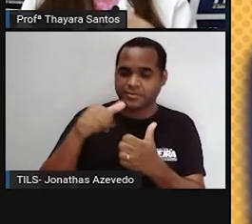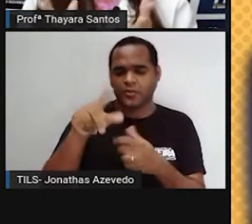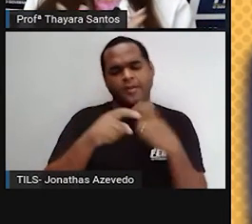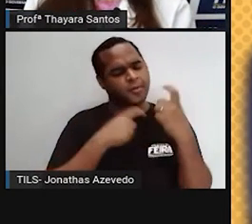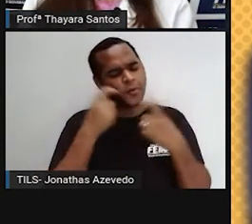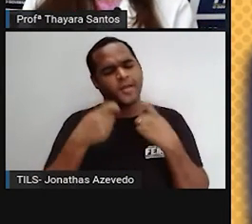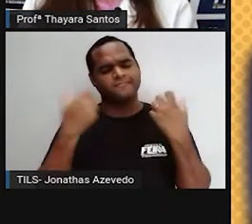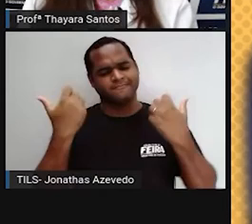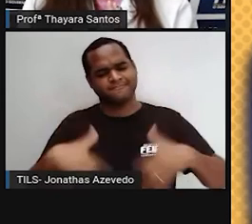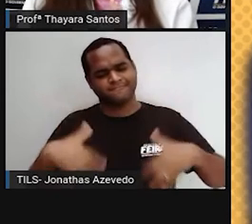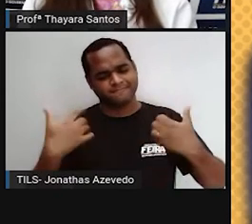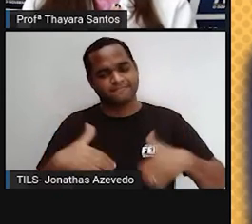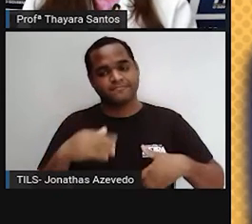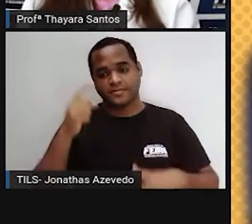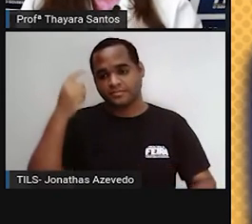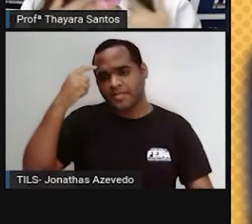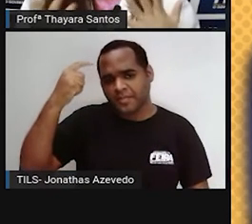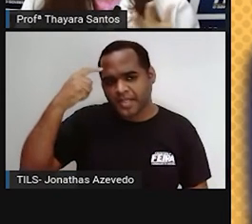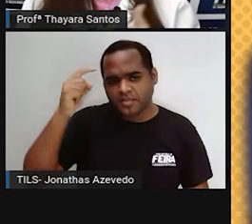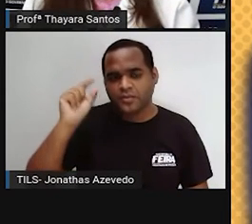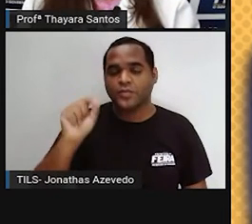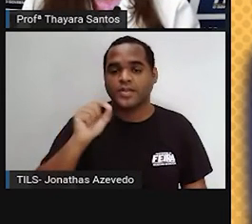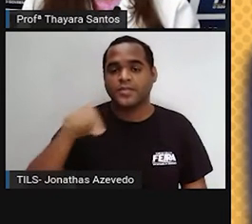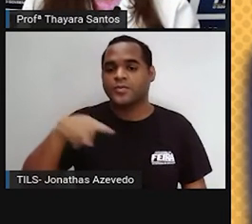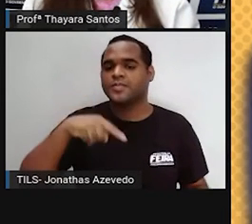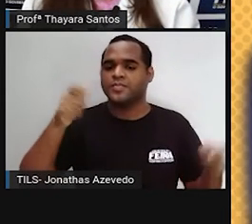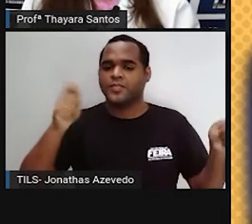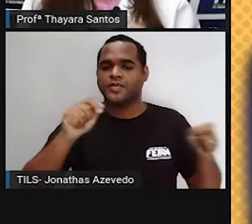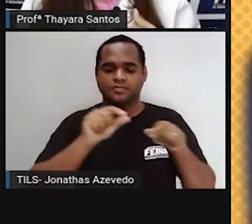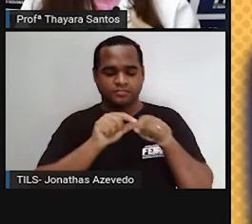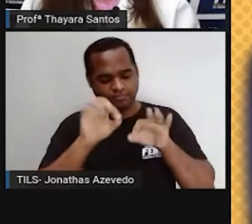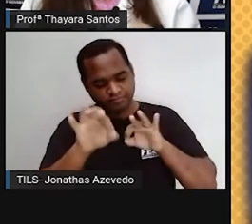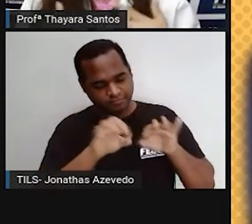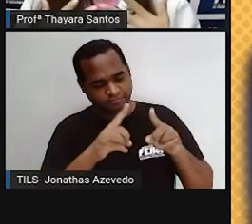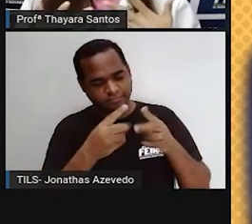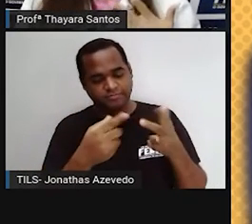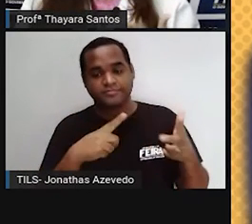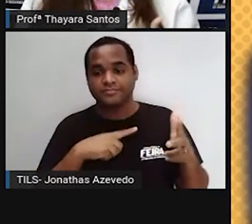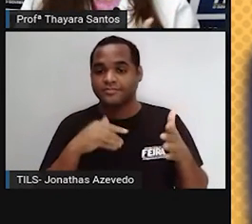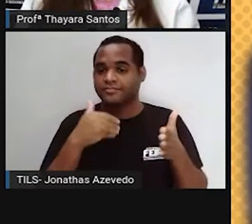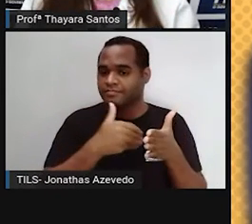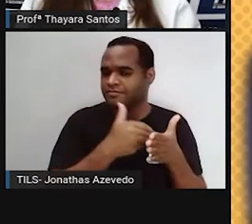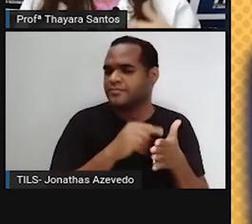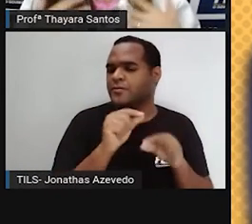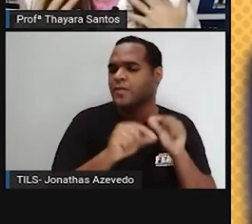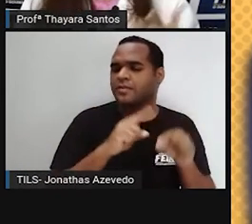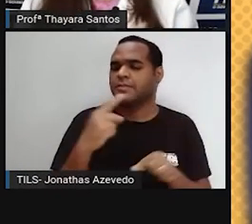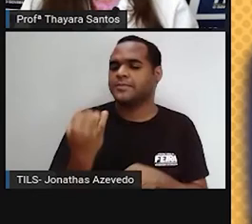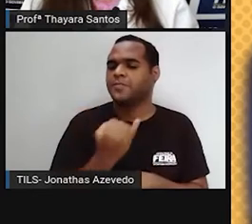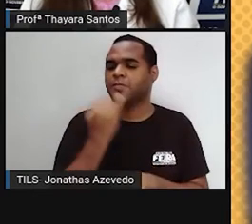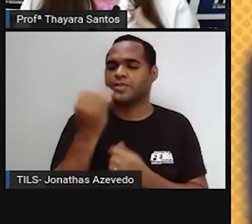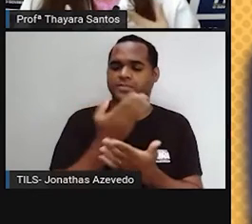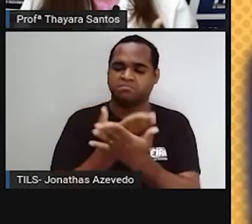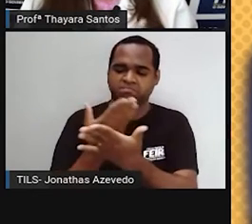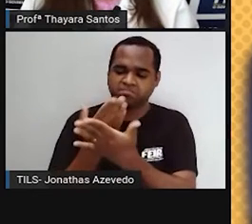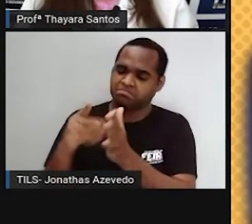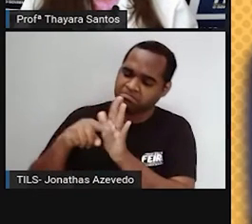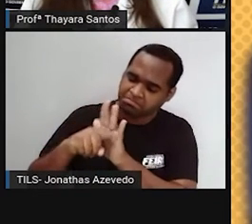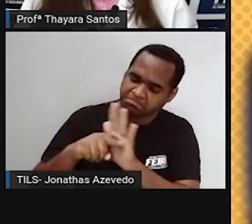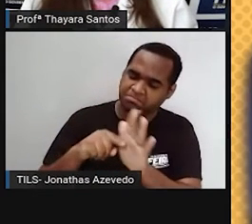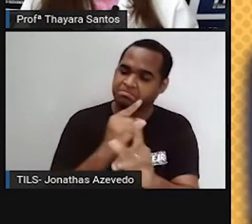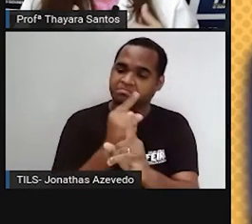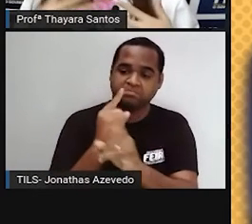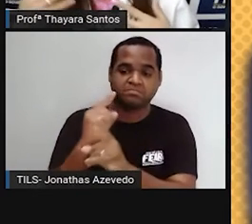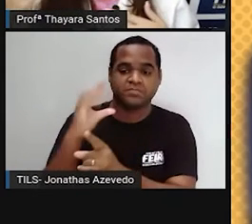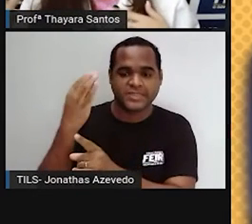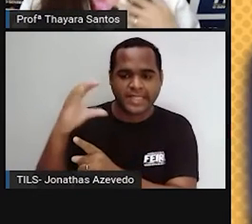preocupar. Vamos pensar no que é que a gente pode fazer até lá. Então, por isso que é tão importante esses estudos científicos que estão